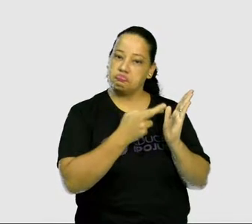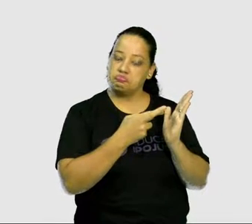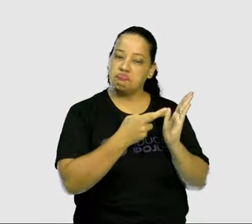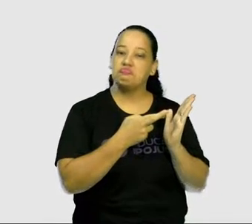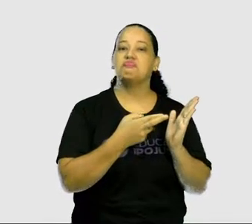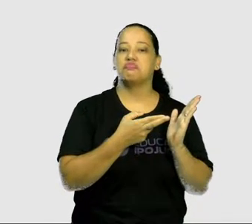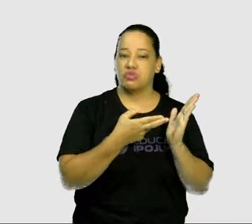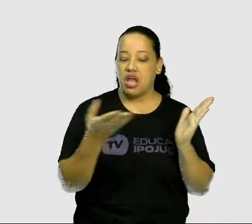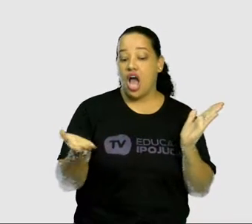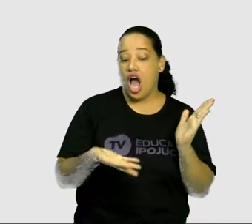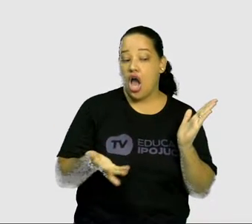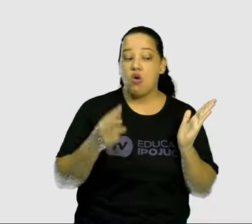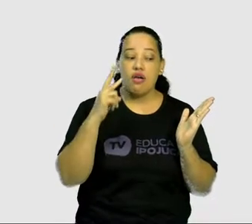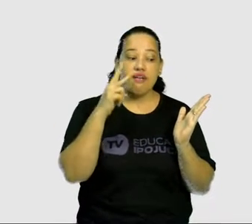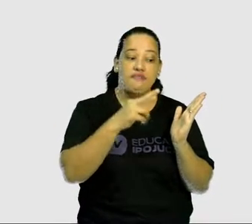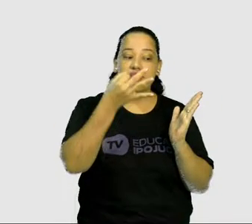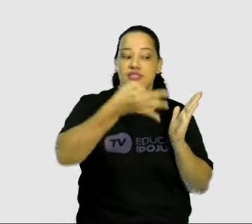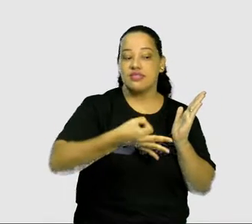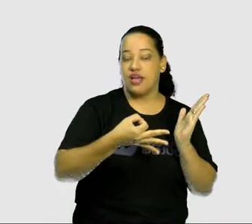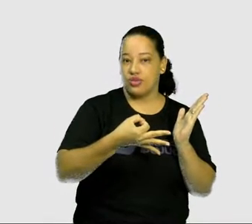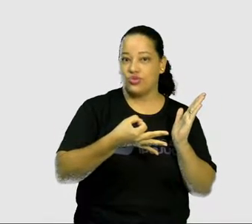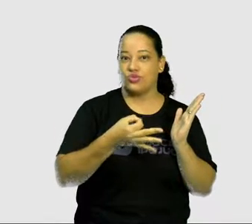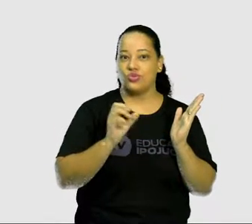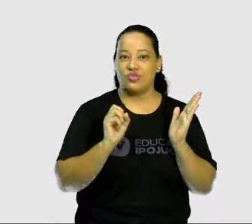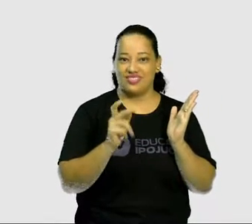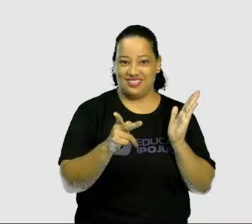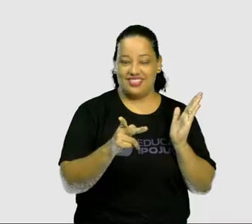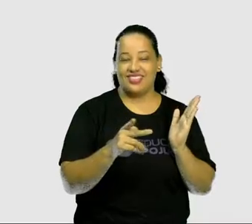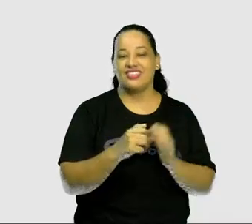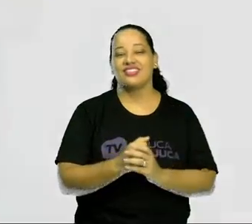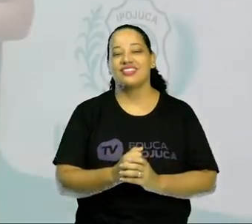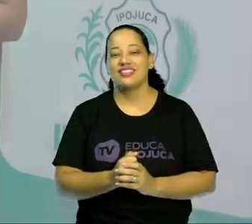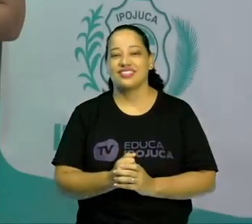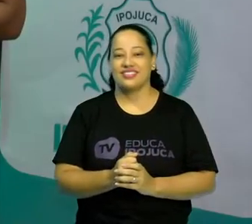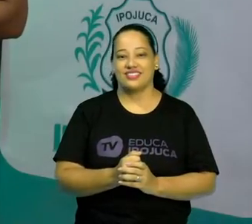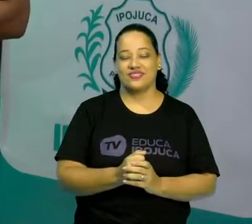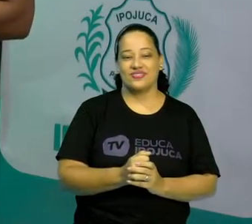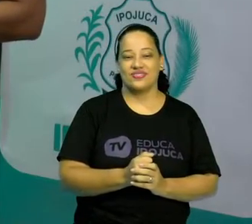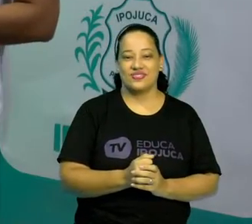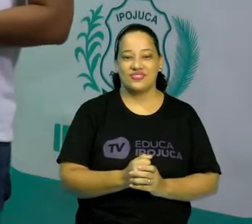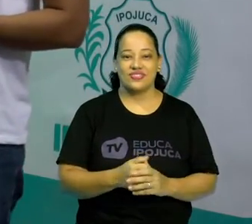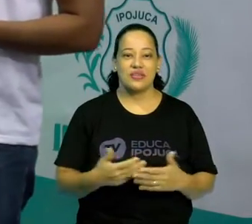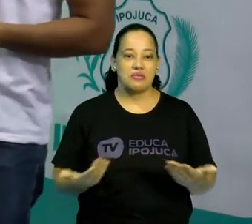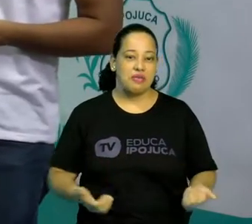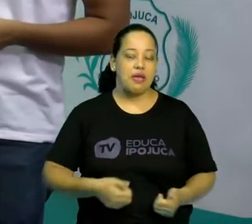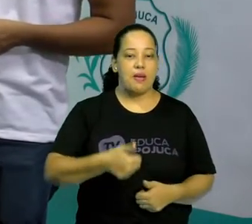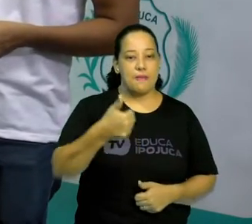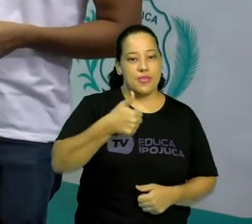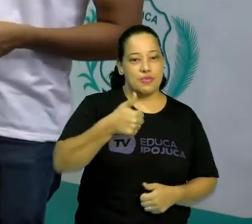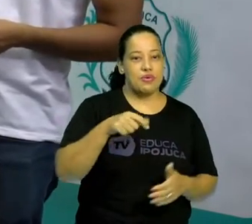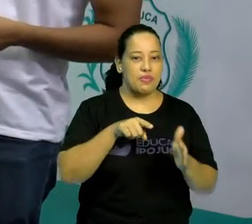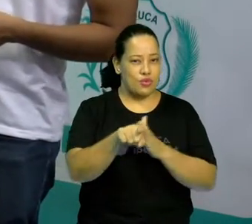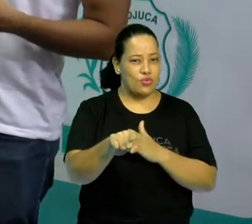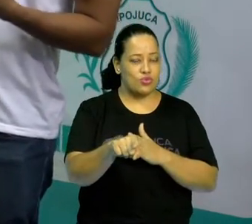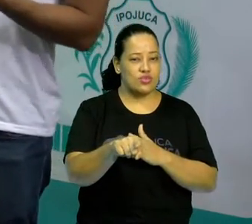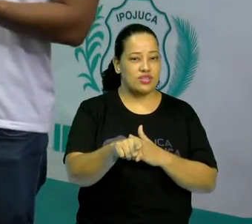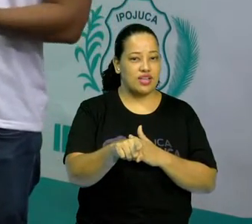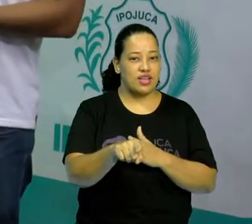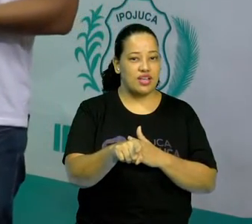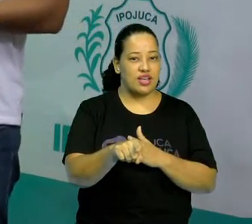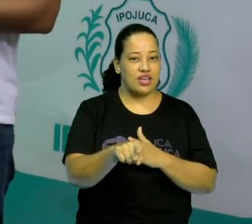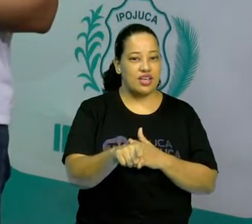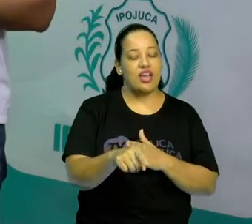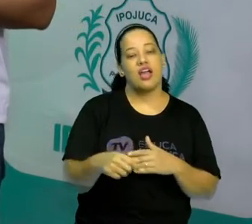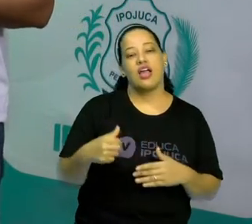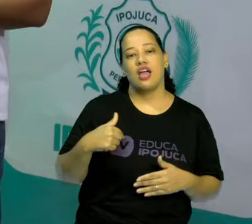e corrigir agora nessa aula. Vamos iniciar agora essa correção. Primeira pergunta, eu